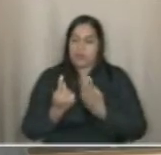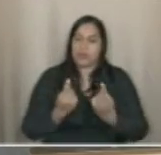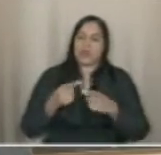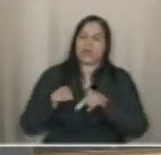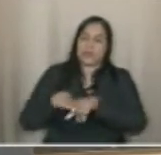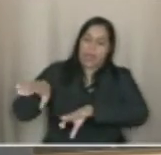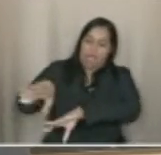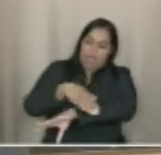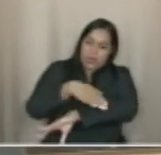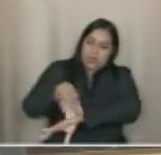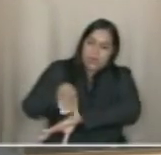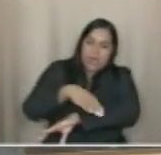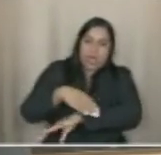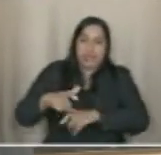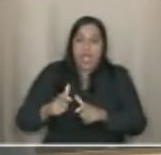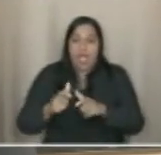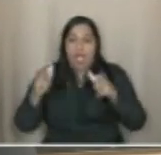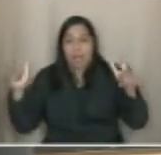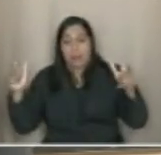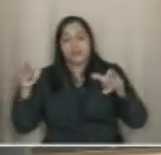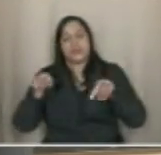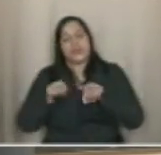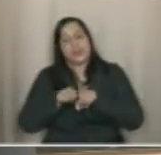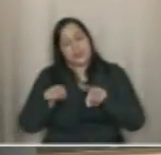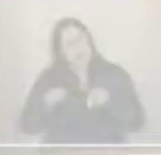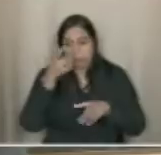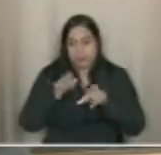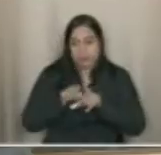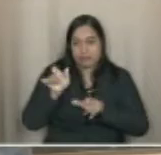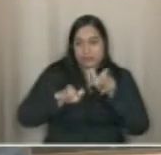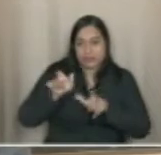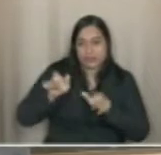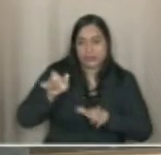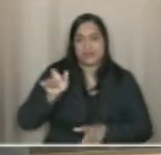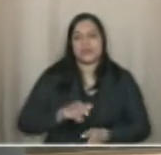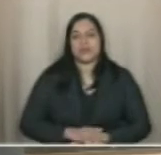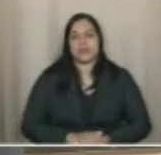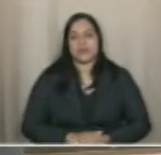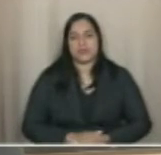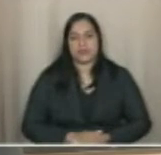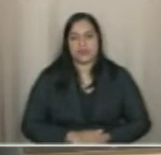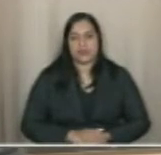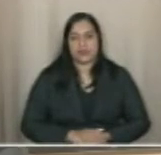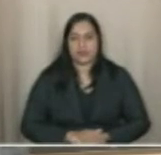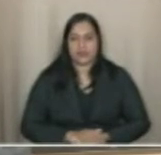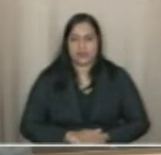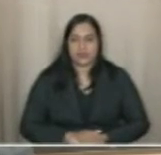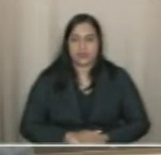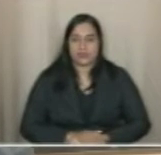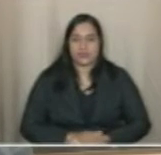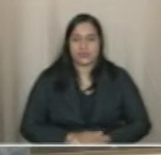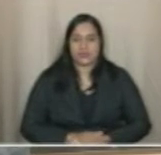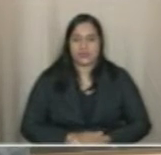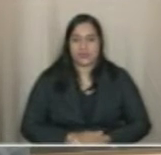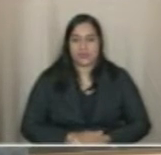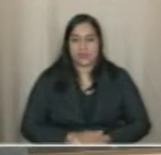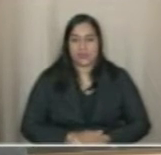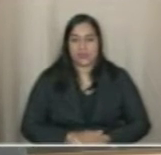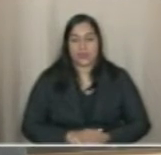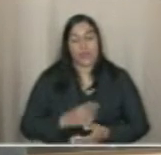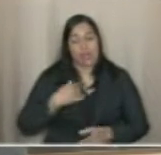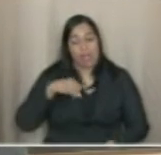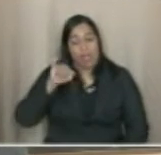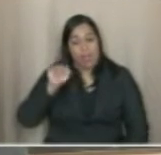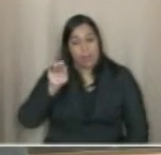amplas para garantir também a mobilidade dos pedestres. Claro também que existem situações lá no bairro da